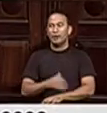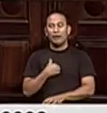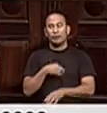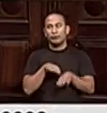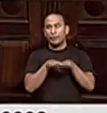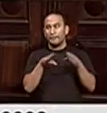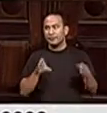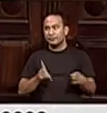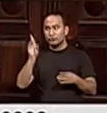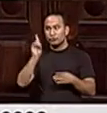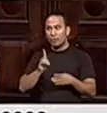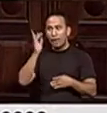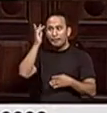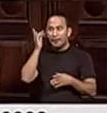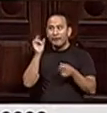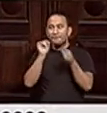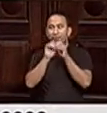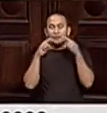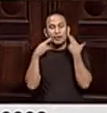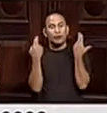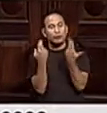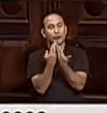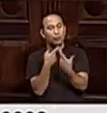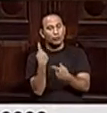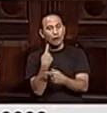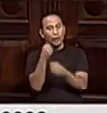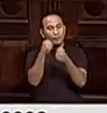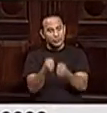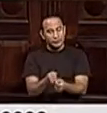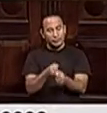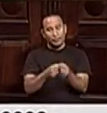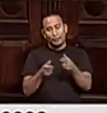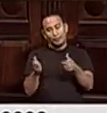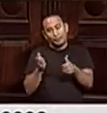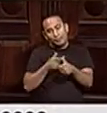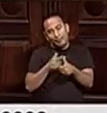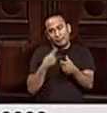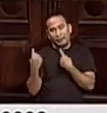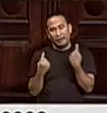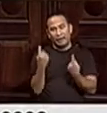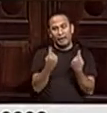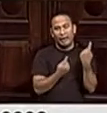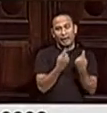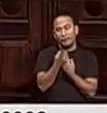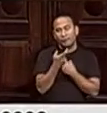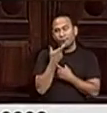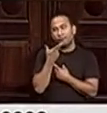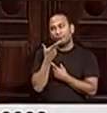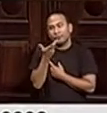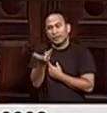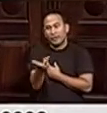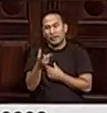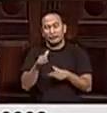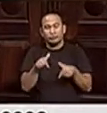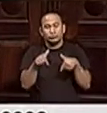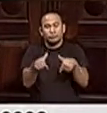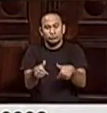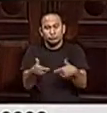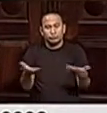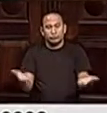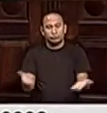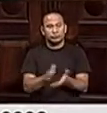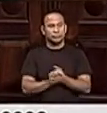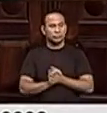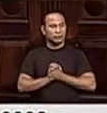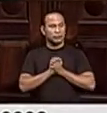diretora amanhã faça essa reunião para que nós possamos, primeiro, cada um nos pronunciar sobre os atos tomados pela